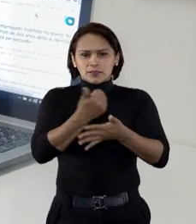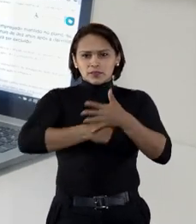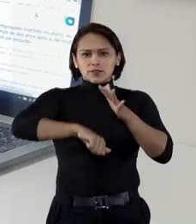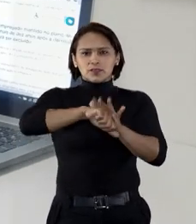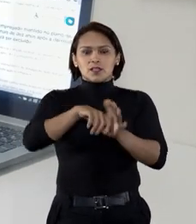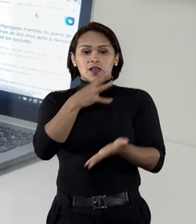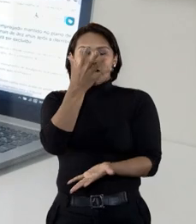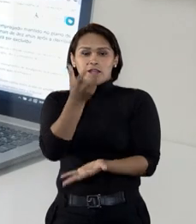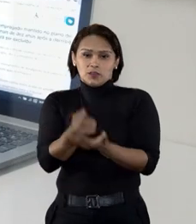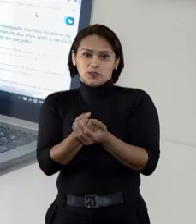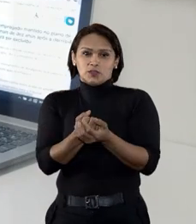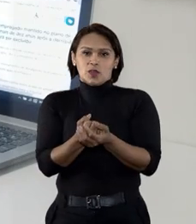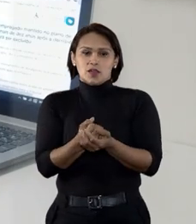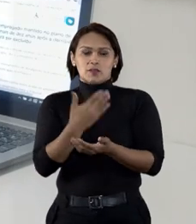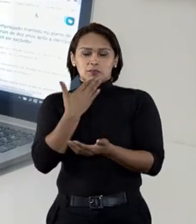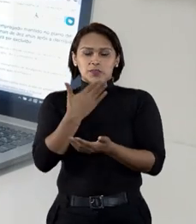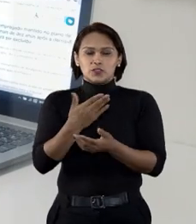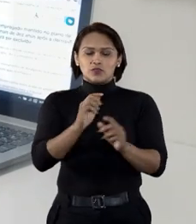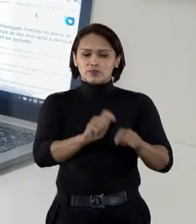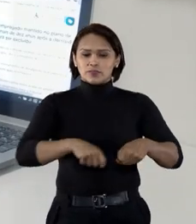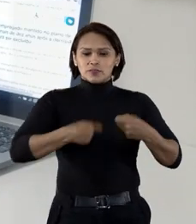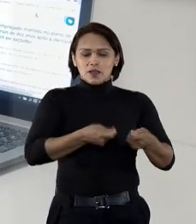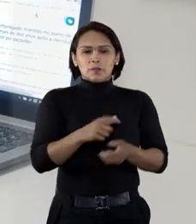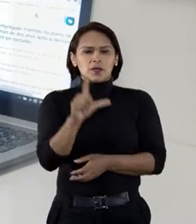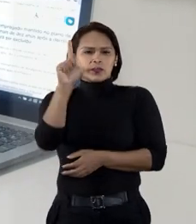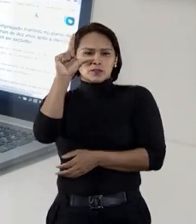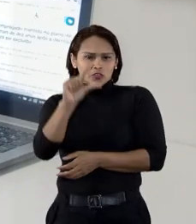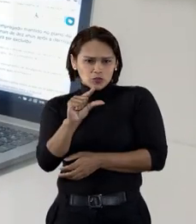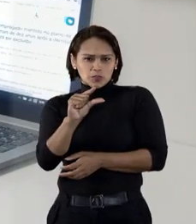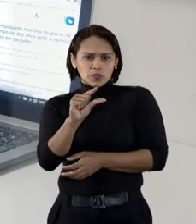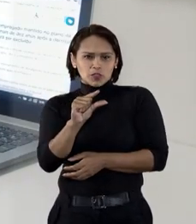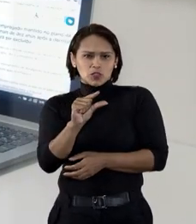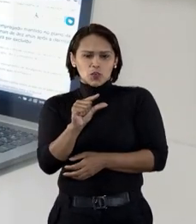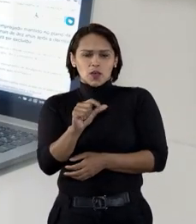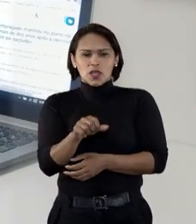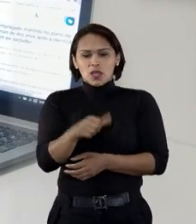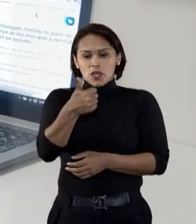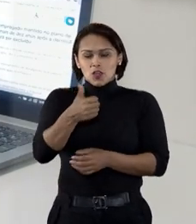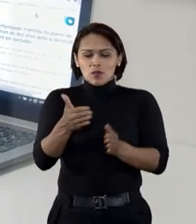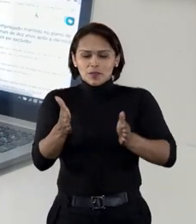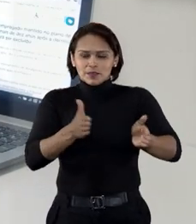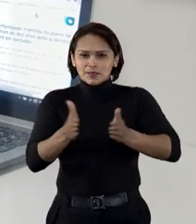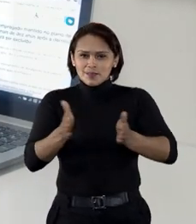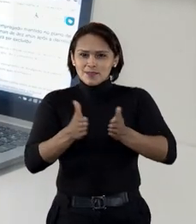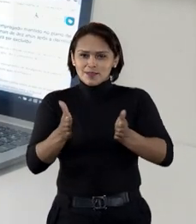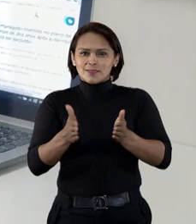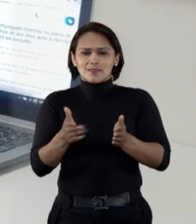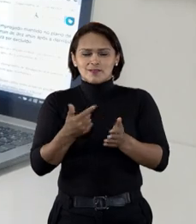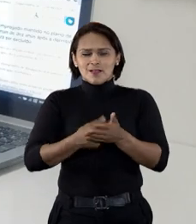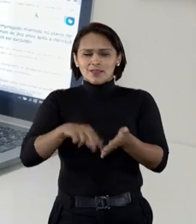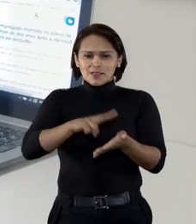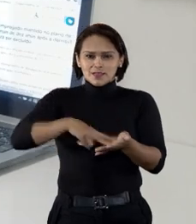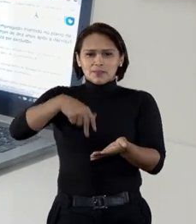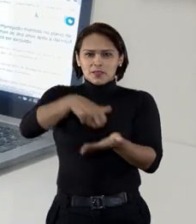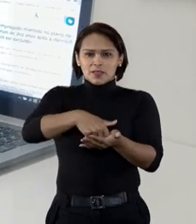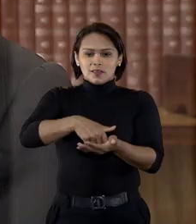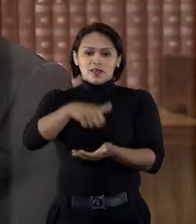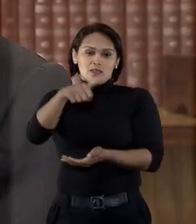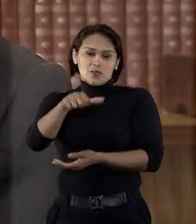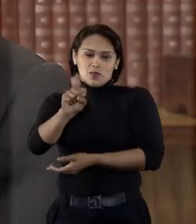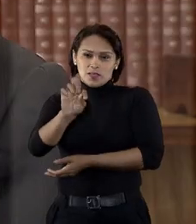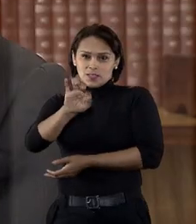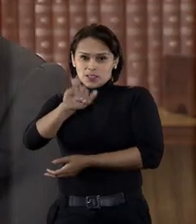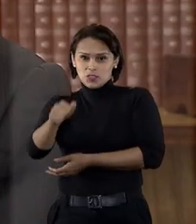criminosa e acolheu a apelação da defesa para reduzir a sanção penal em uma das fases da dosimetria da pena.